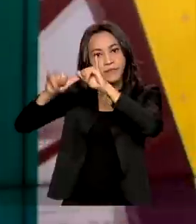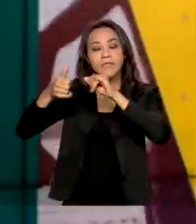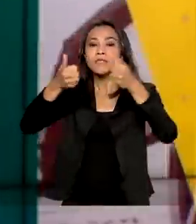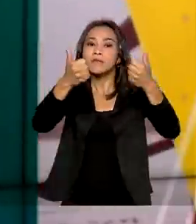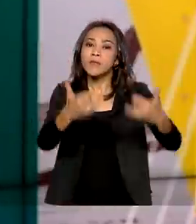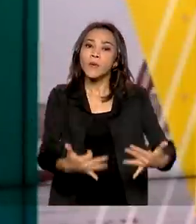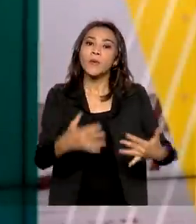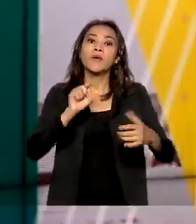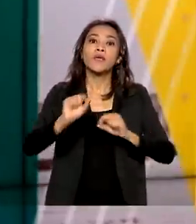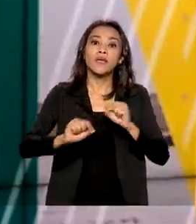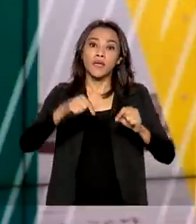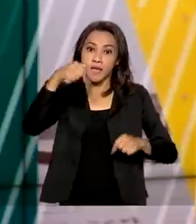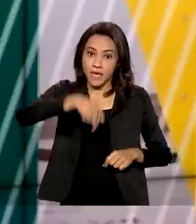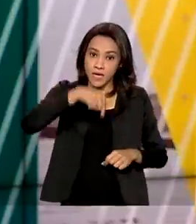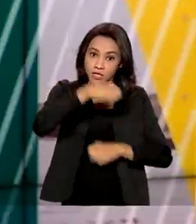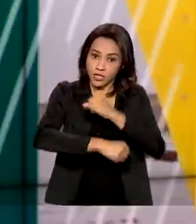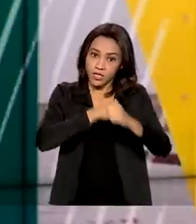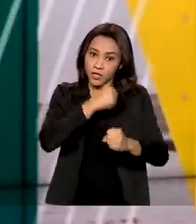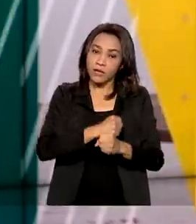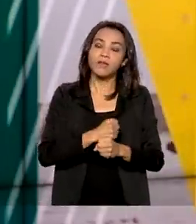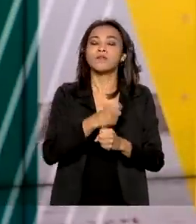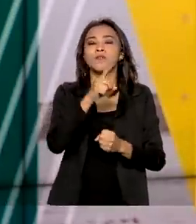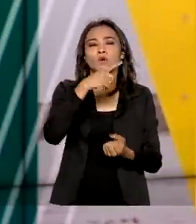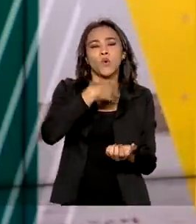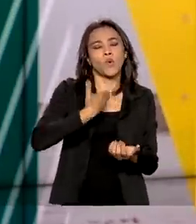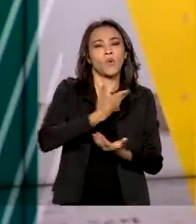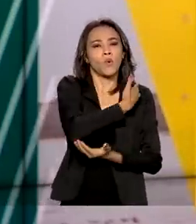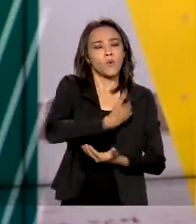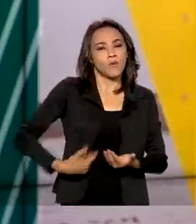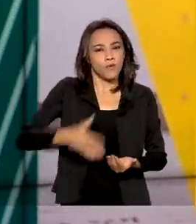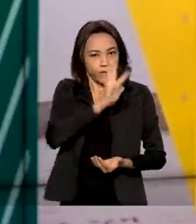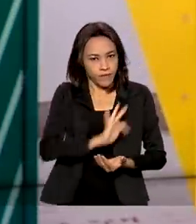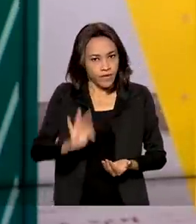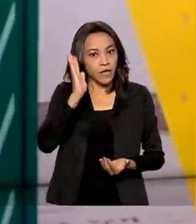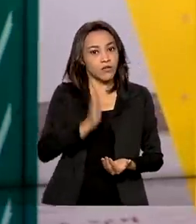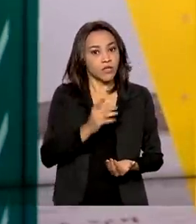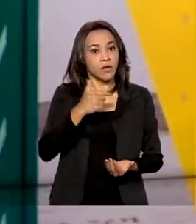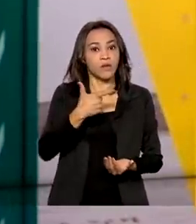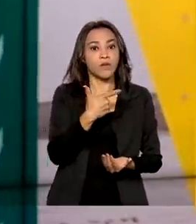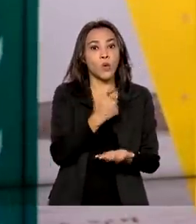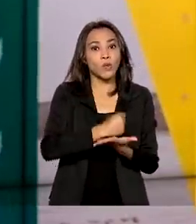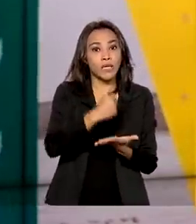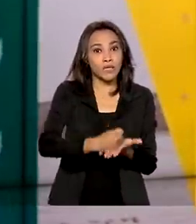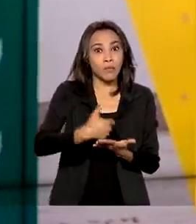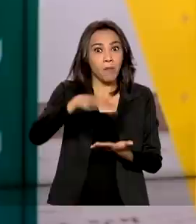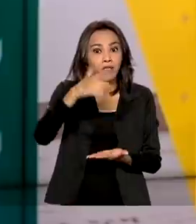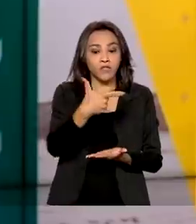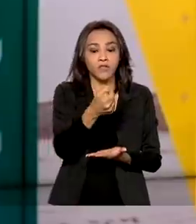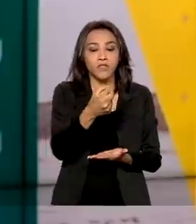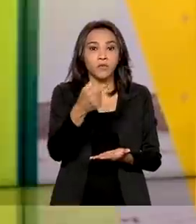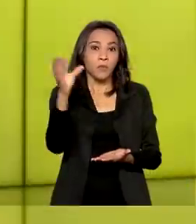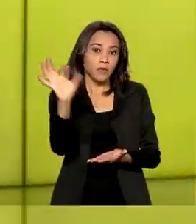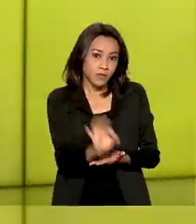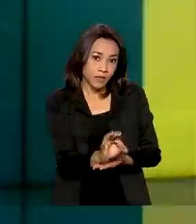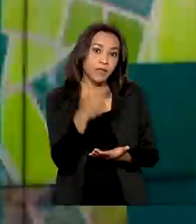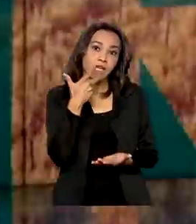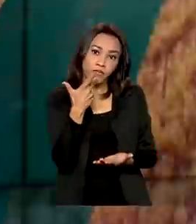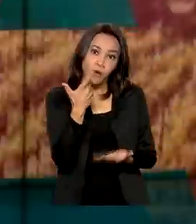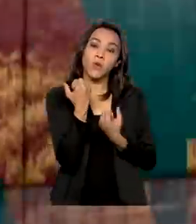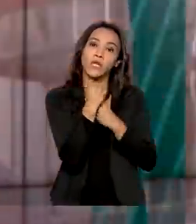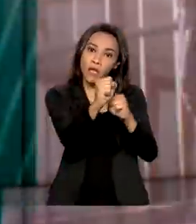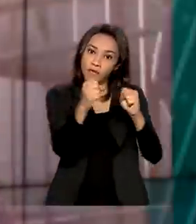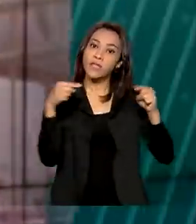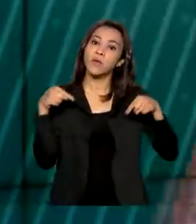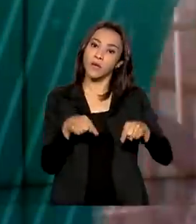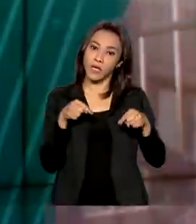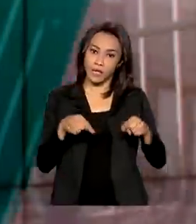assumiu 20% do custo de contratação. Em um evento online, a ministra Tereza Cristina defendeu este tipo de seguro para